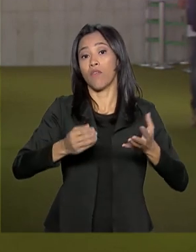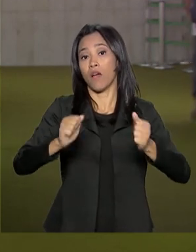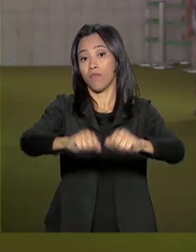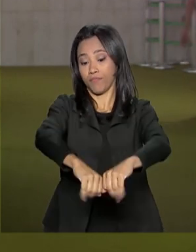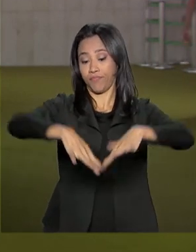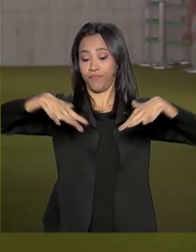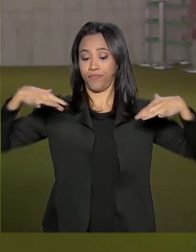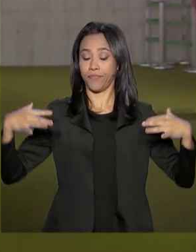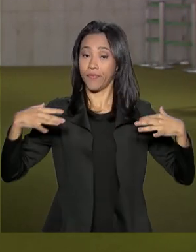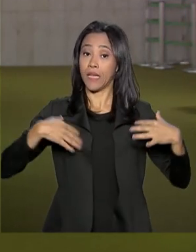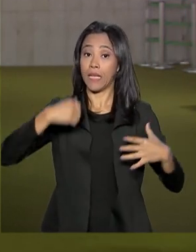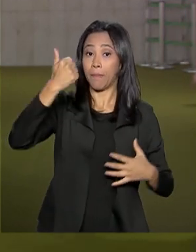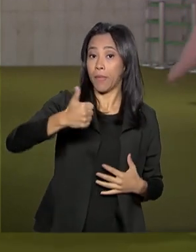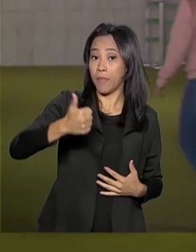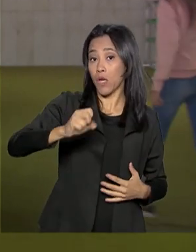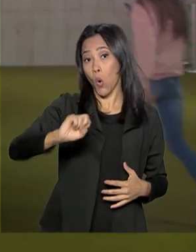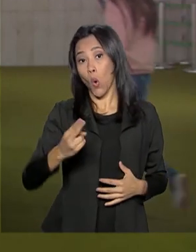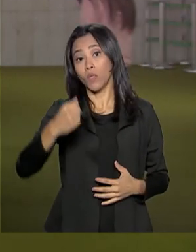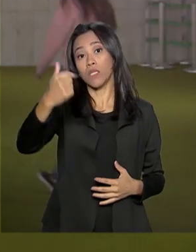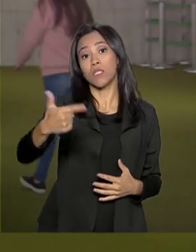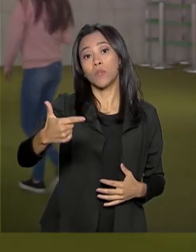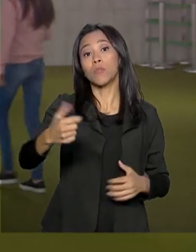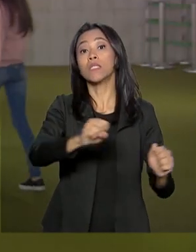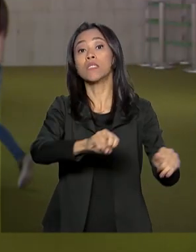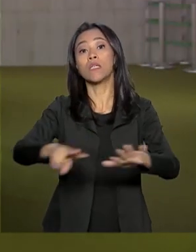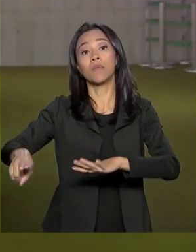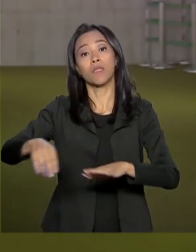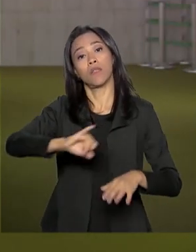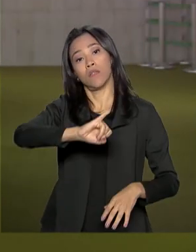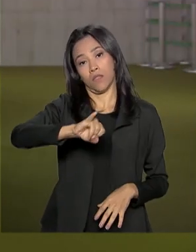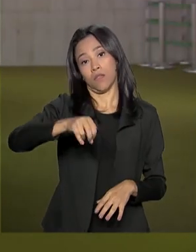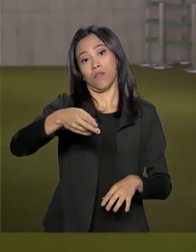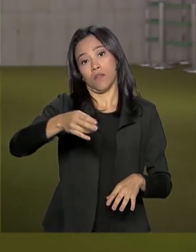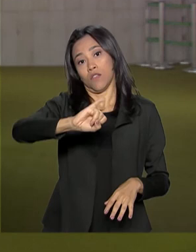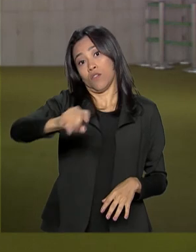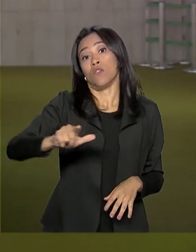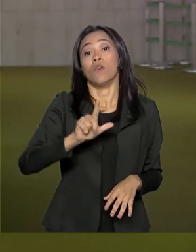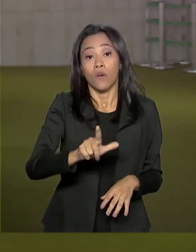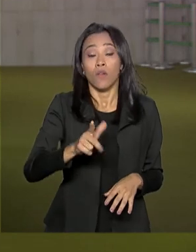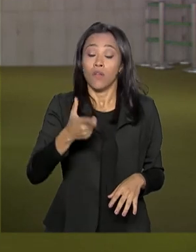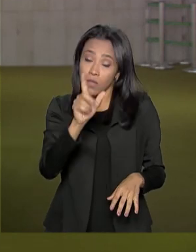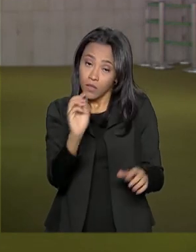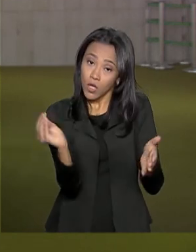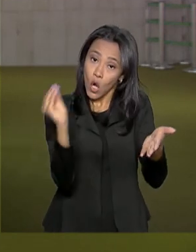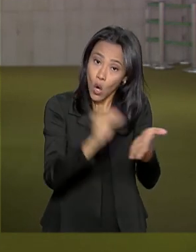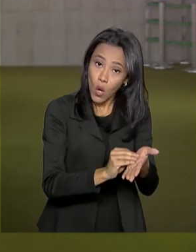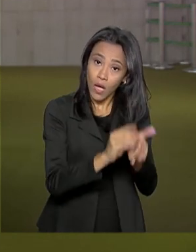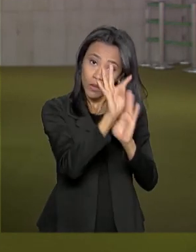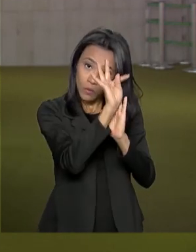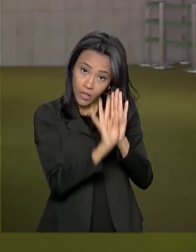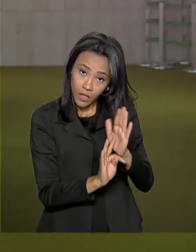primeira ou na segunda semana de junho e que ainda é possível incluir no texto final